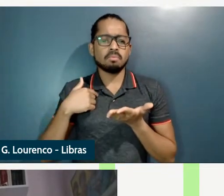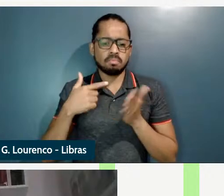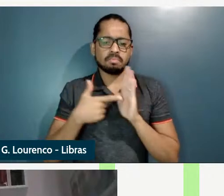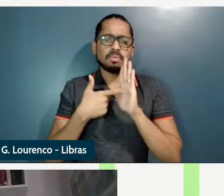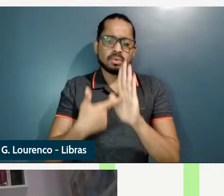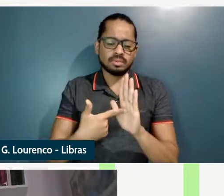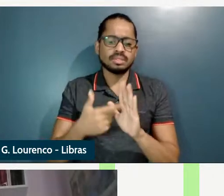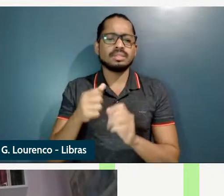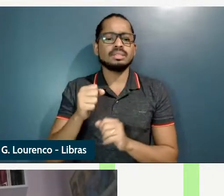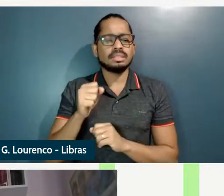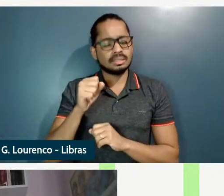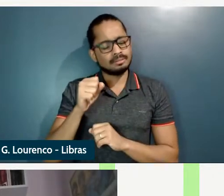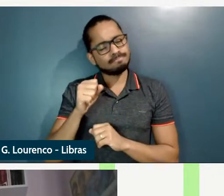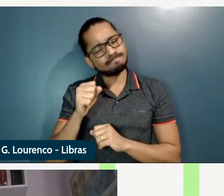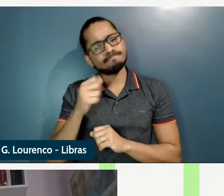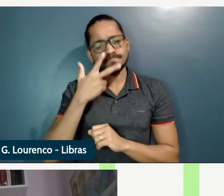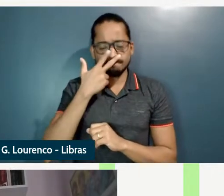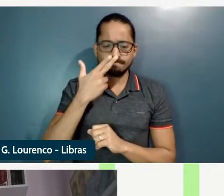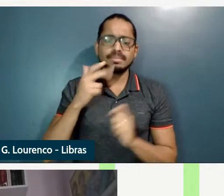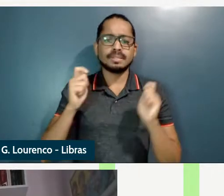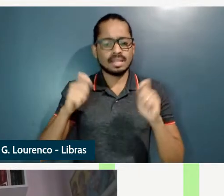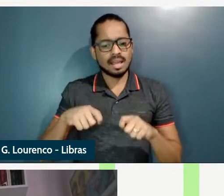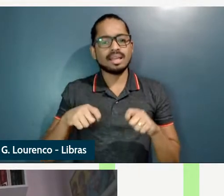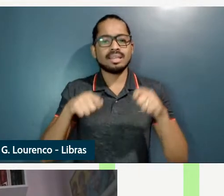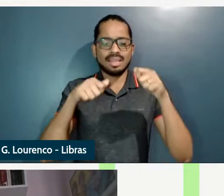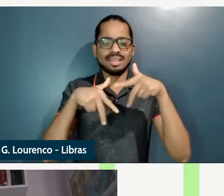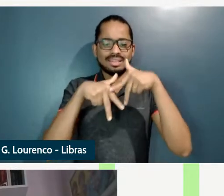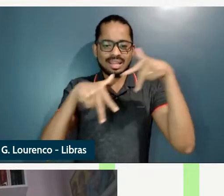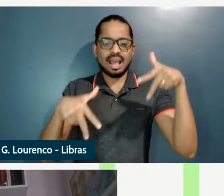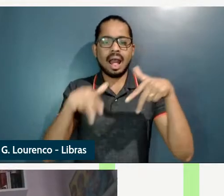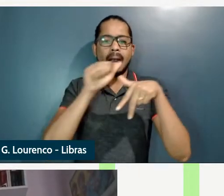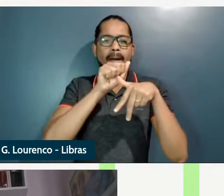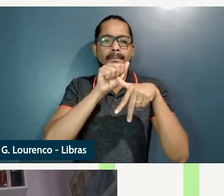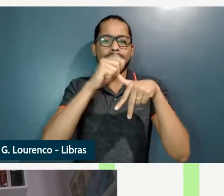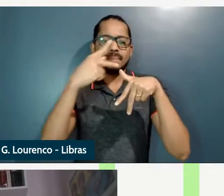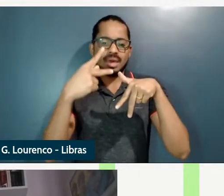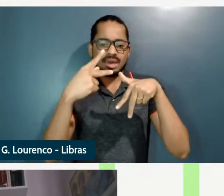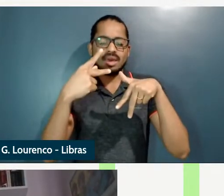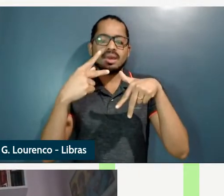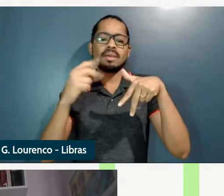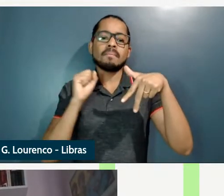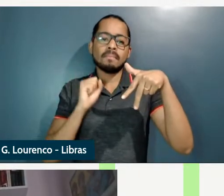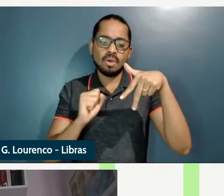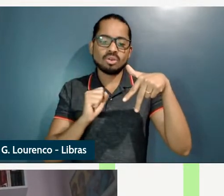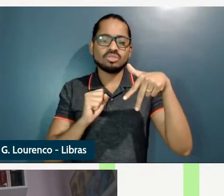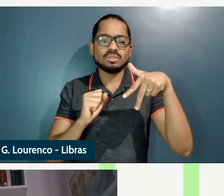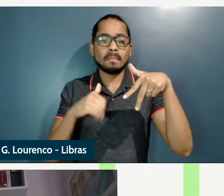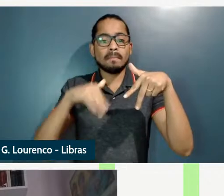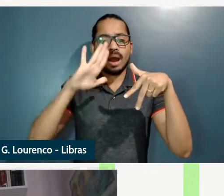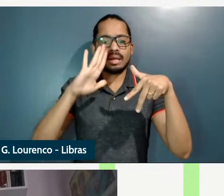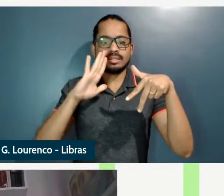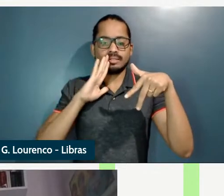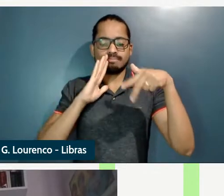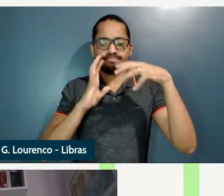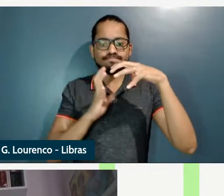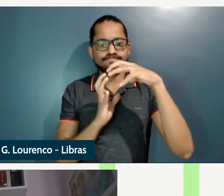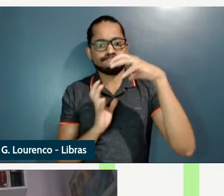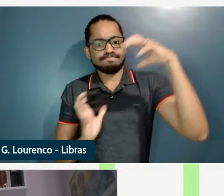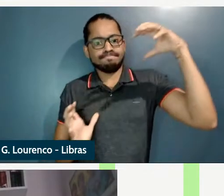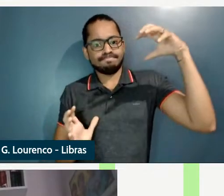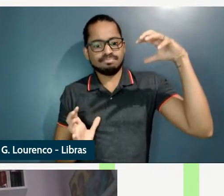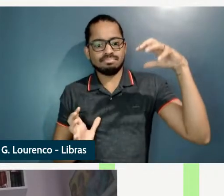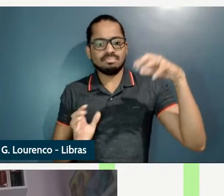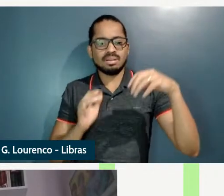é possível que essa projeção AP seja um pouco maior né de repente um